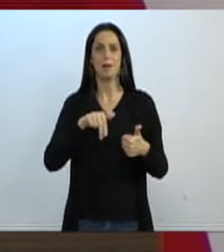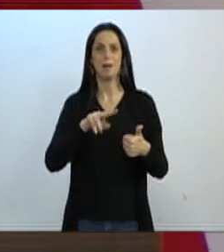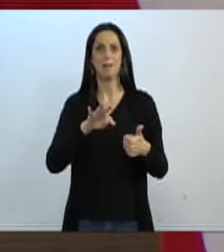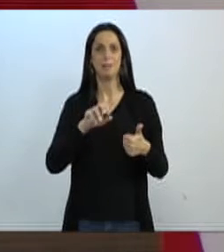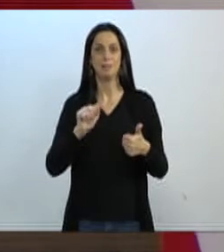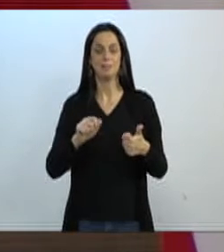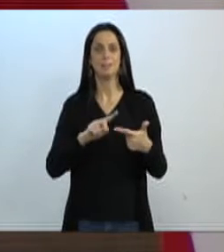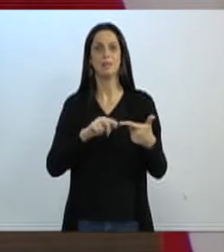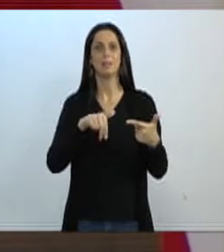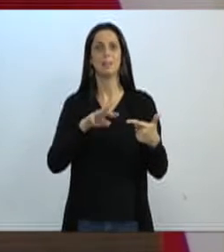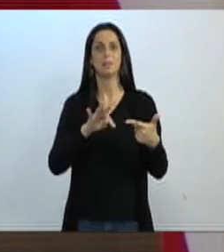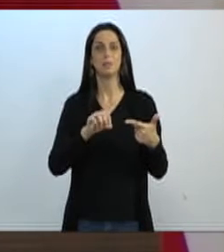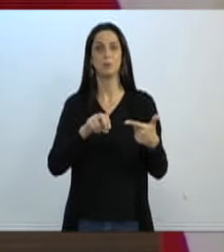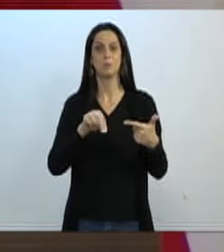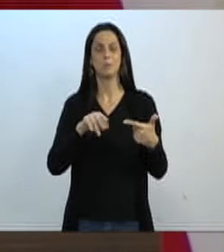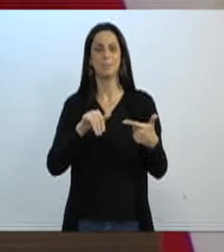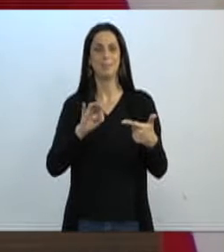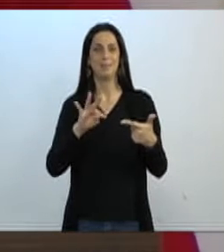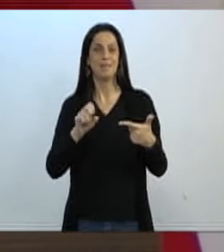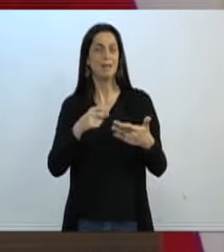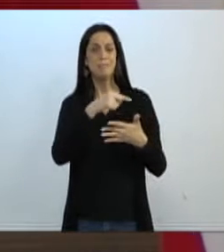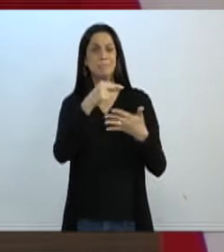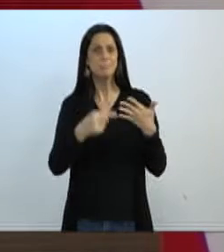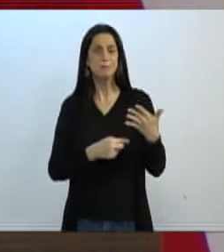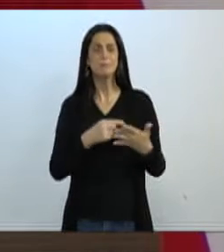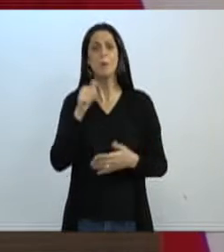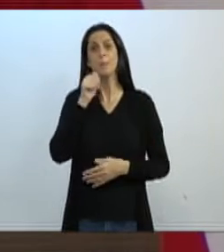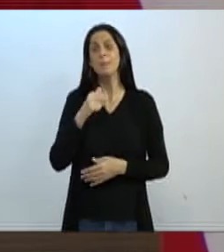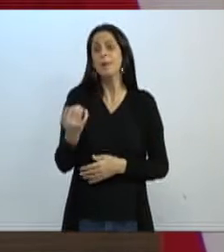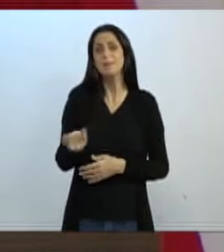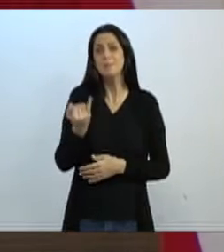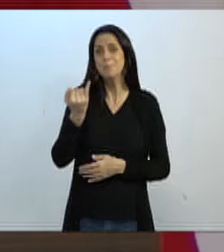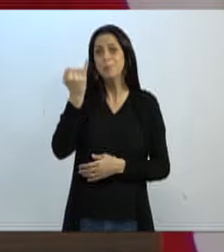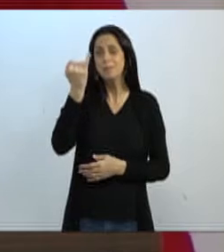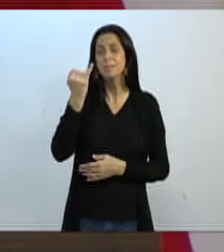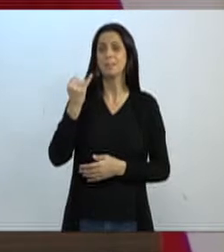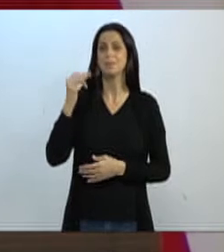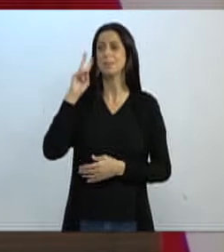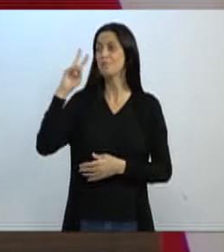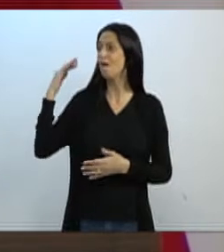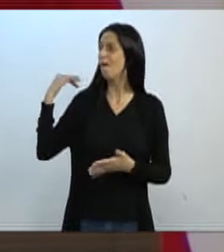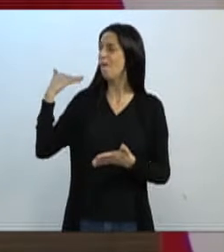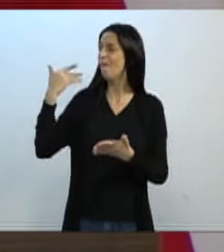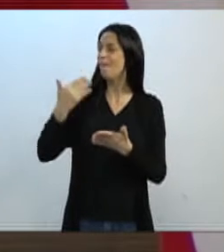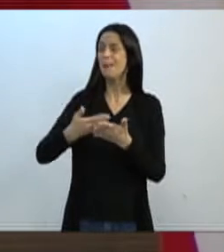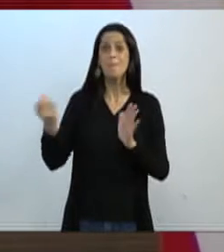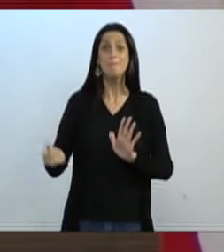Antonieta de Barros, e outras mulheres relevantes, cujas histórias marcaram gerações.